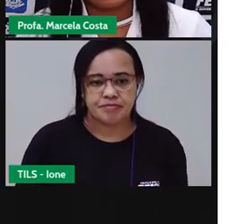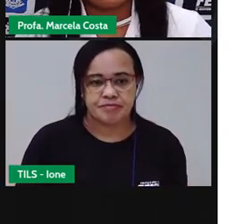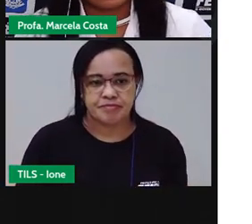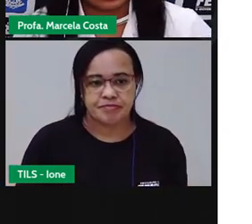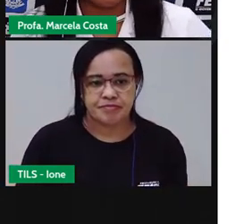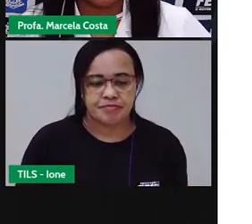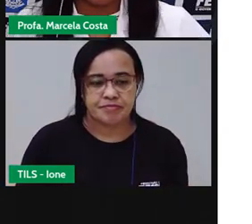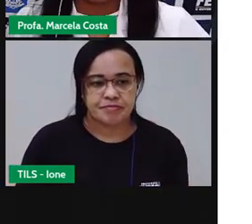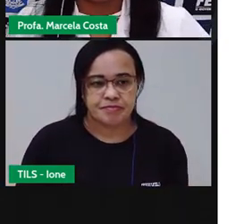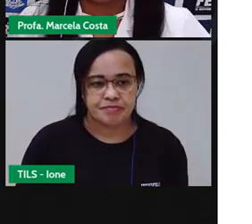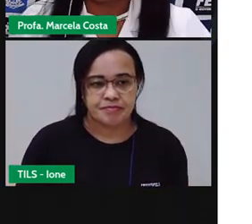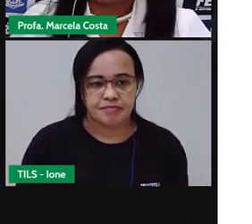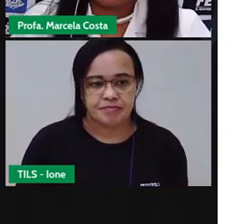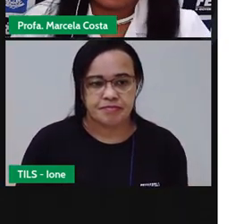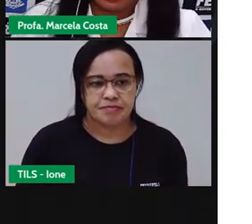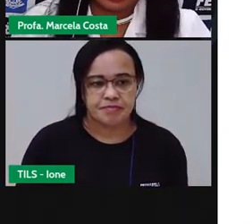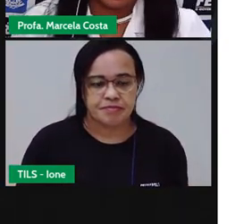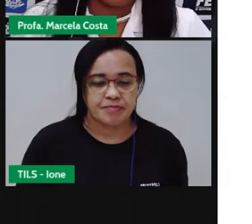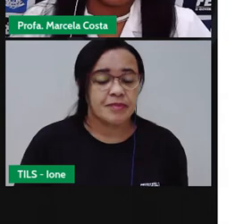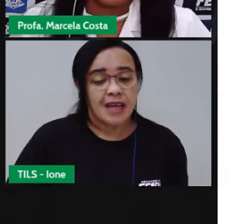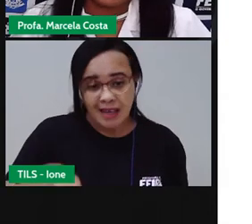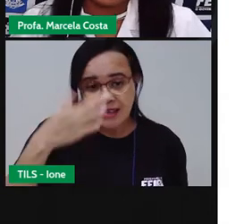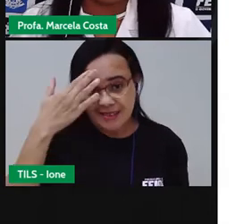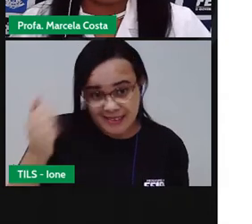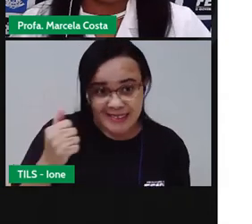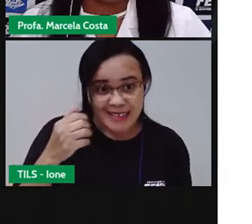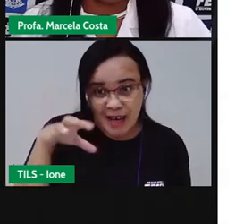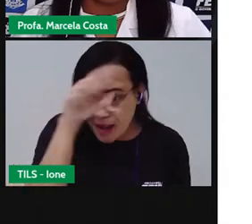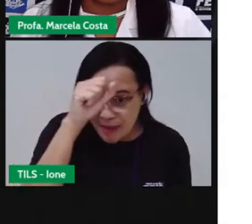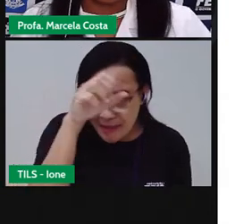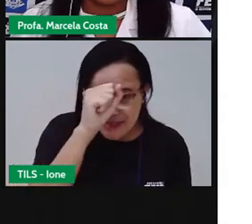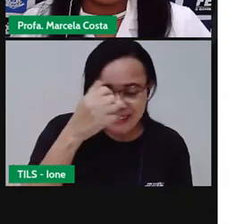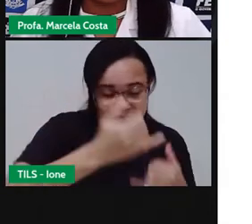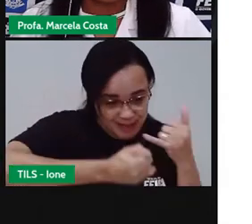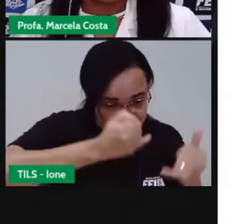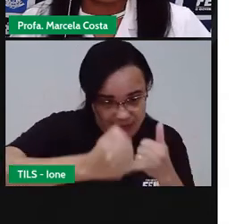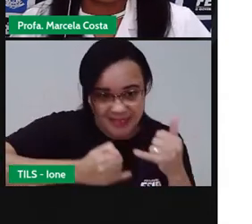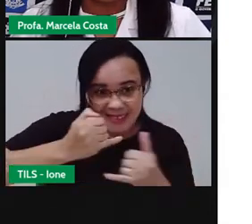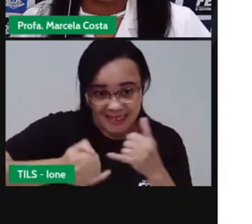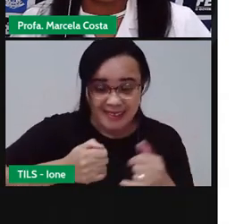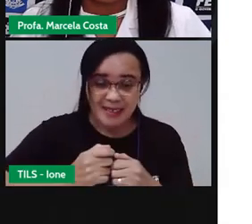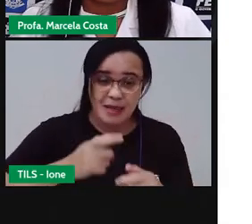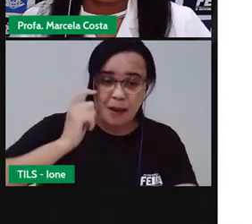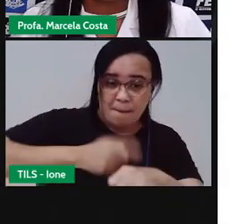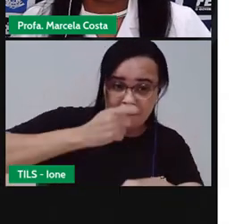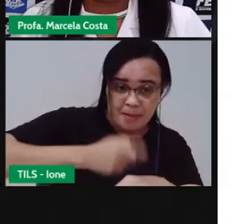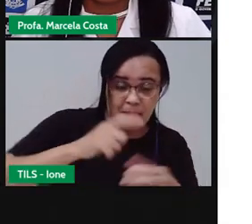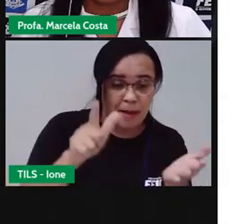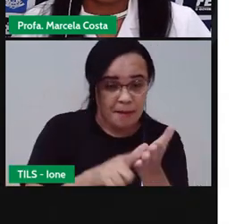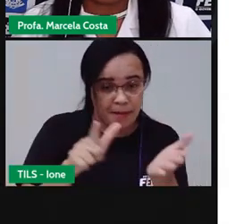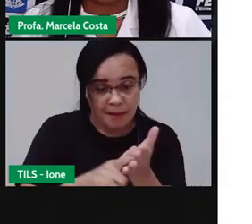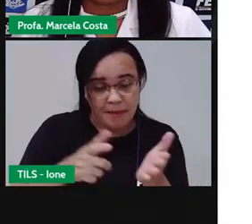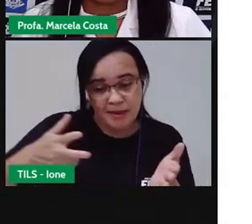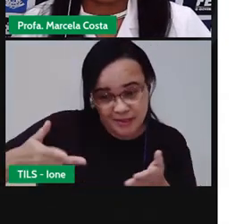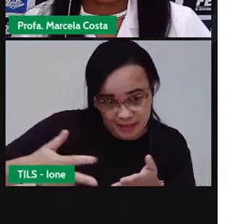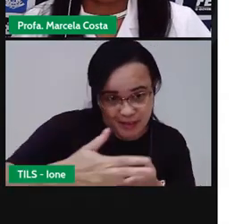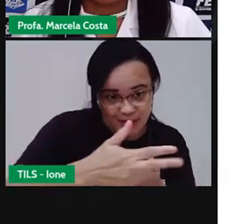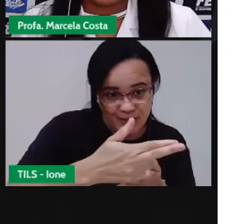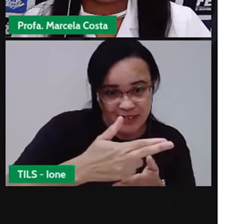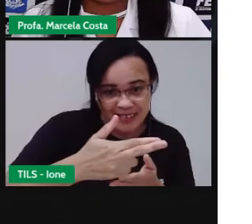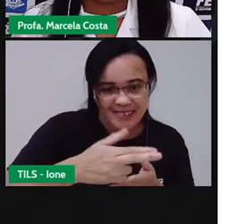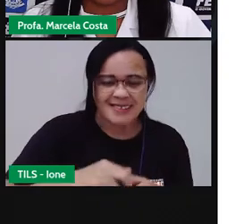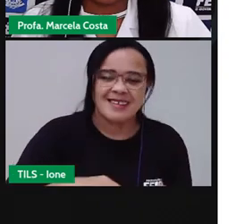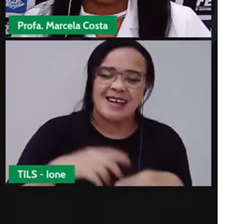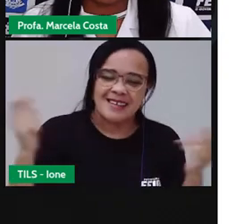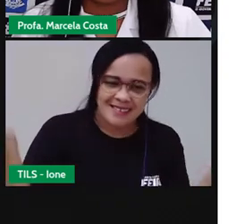Já sabe como jogar aí, como brincar de pedra, papel e tesoura? Tá pronto para se divertir aí com